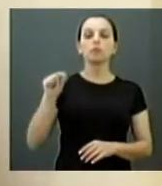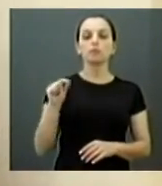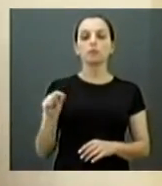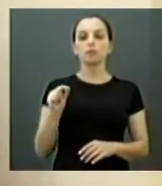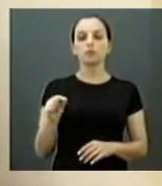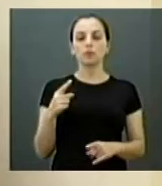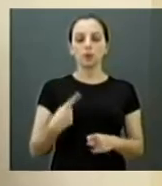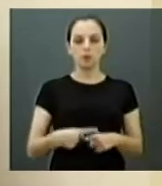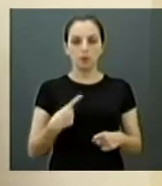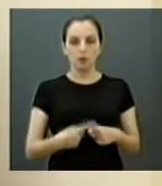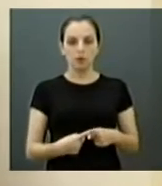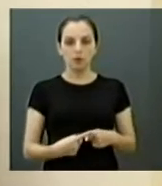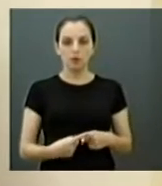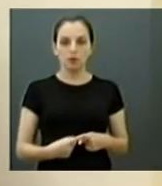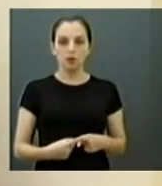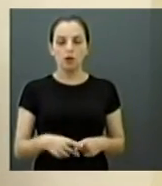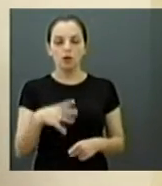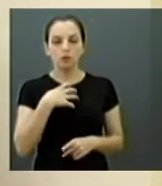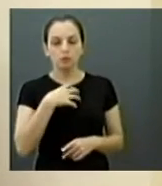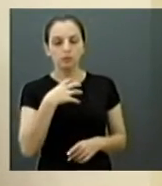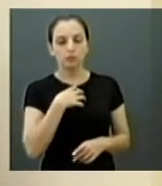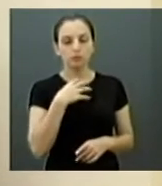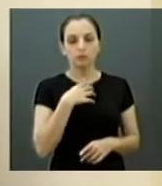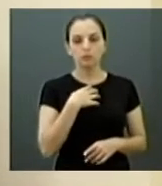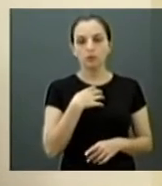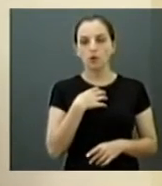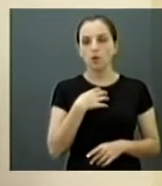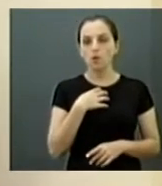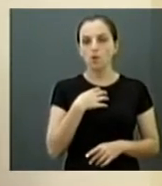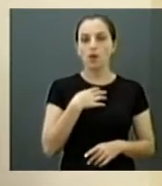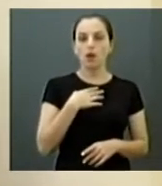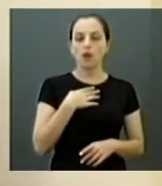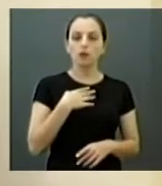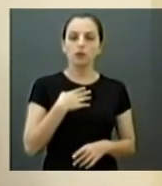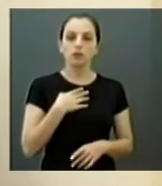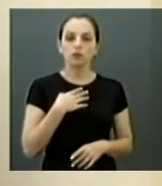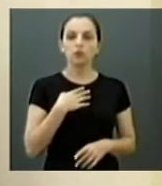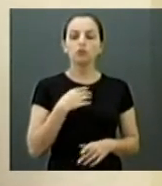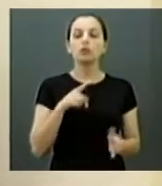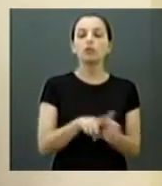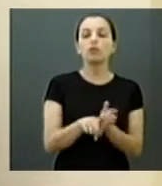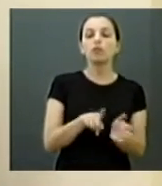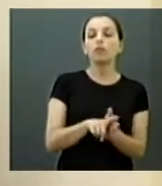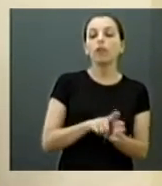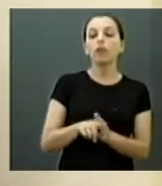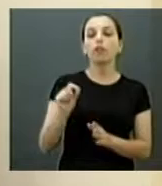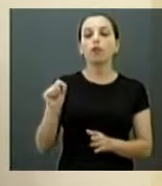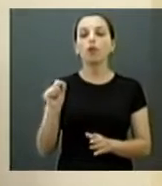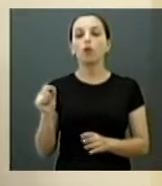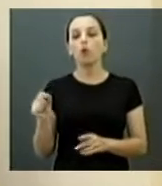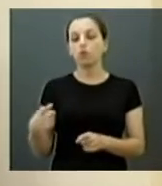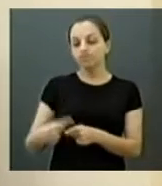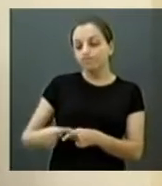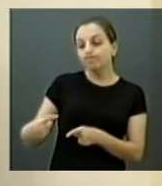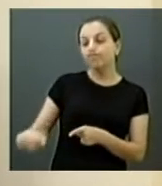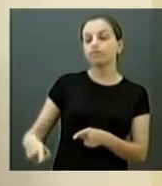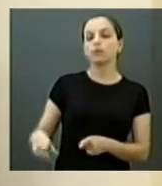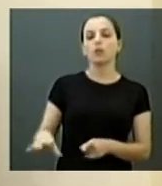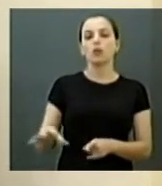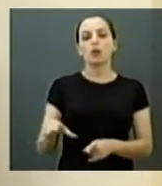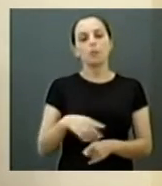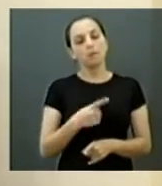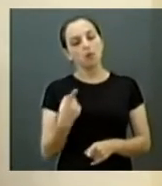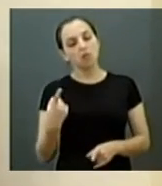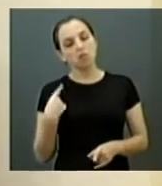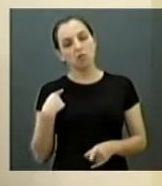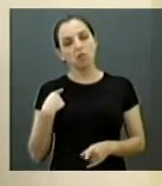porque é uma forma de qualificar o tipo de fiscalização e de oposição também, para a gente não